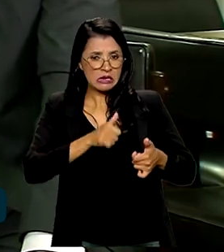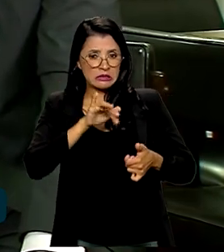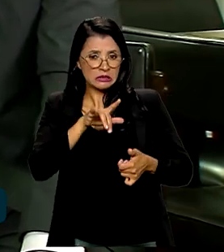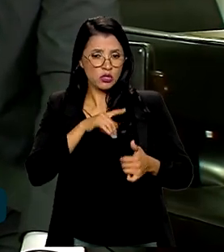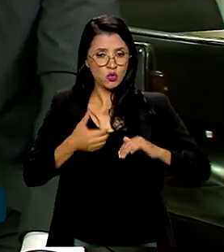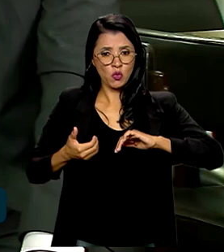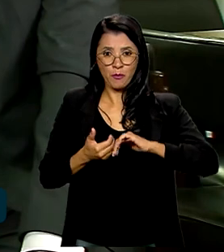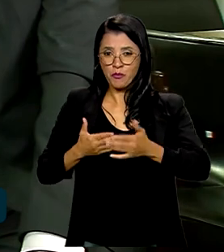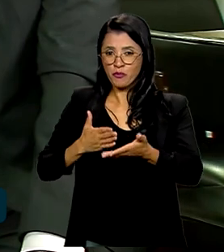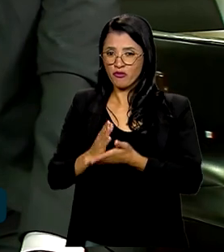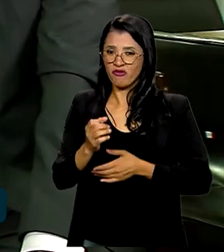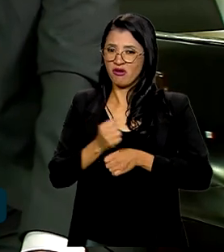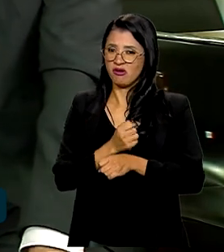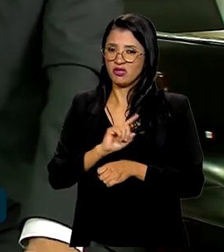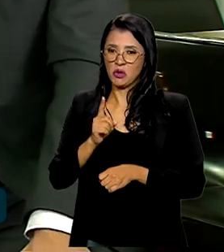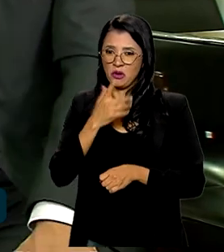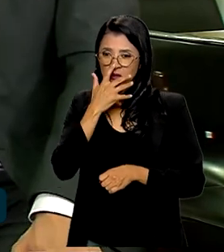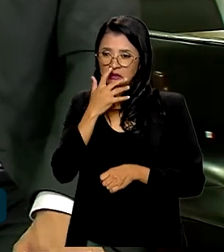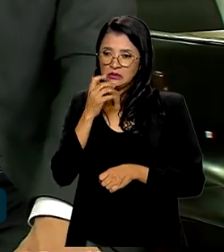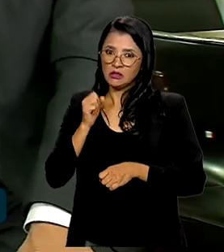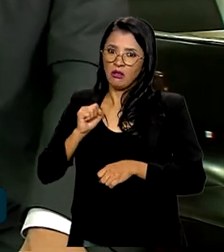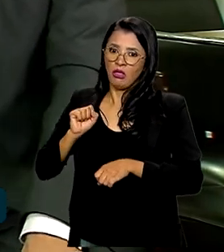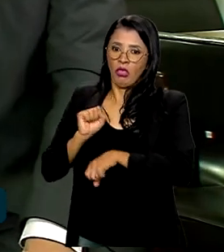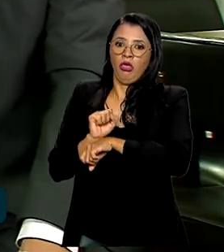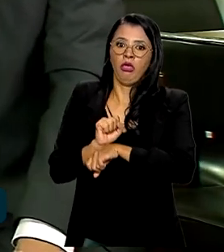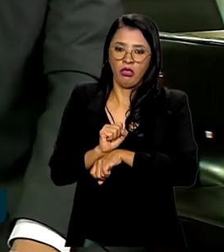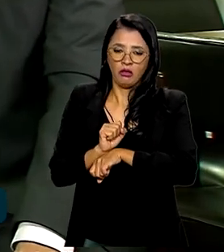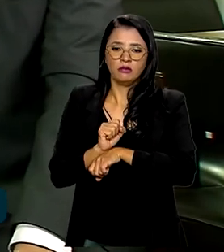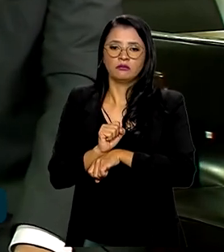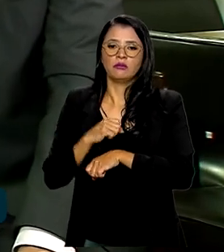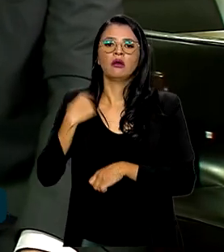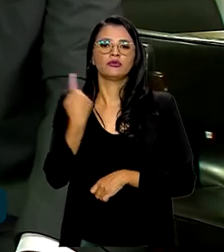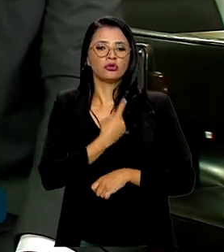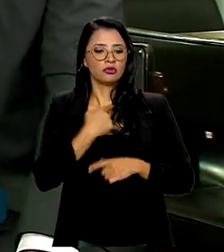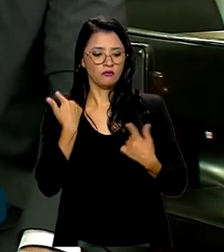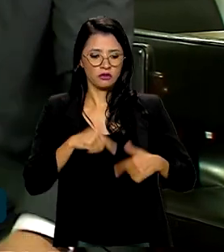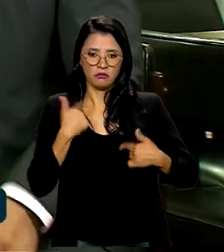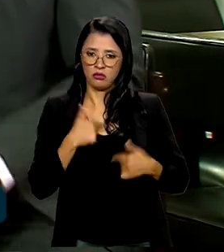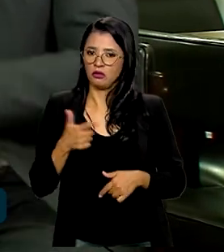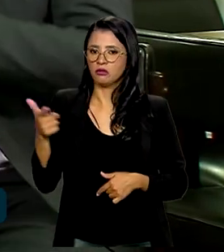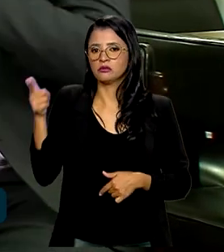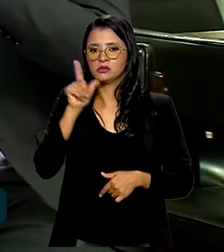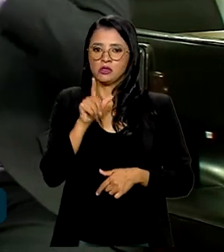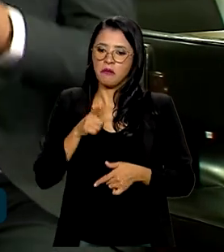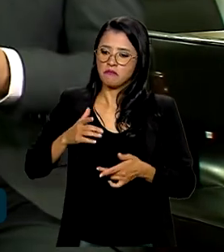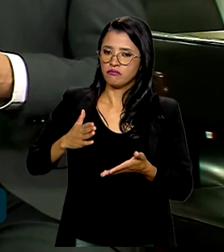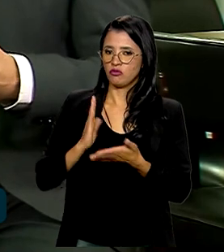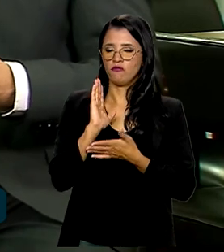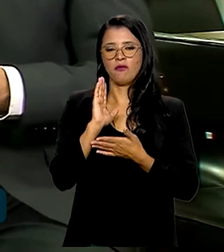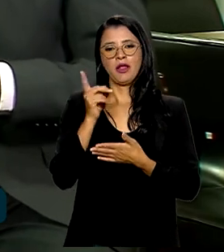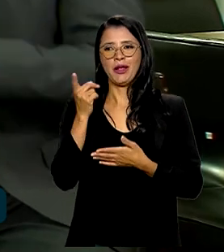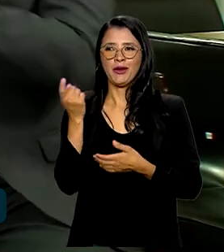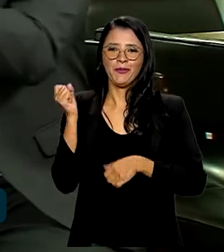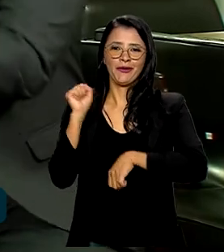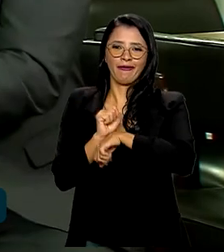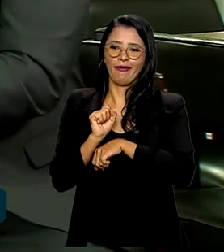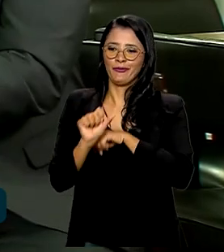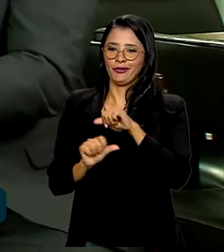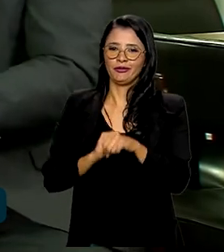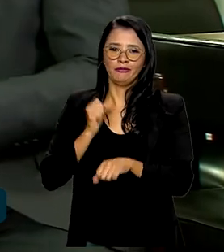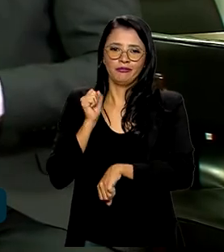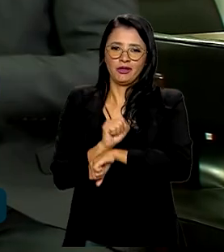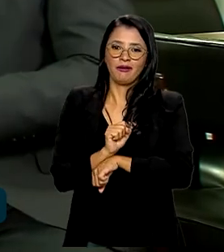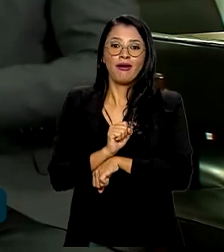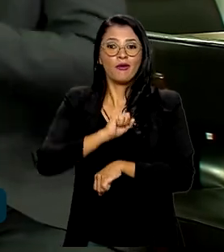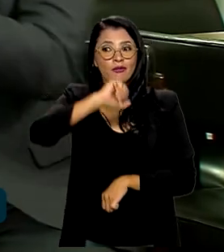a reforma pode empacar? Nós vamos trabalhar muito para ser aprovado este ano. Não por a reforma empacar ou não, porque é o Brasil que